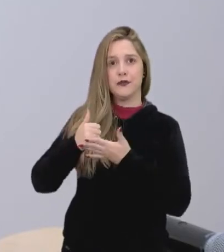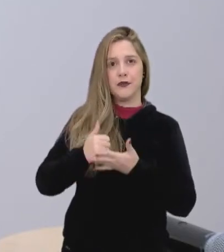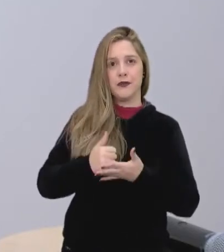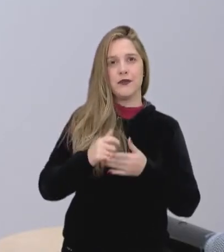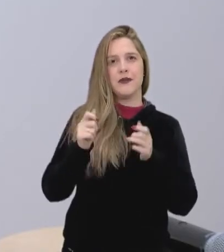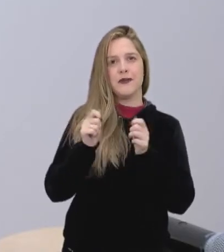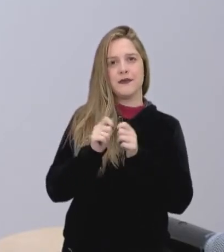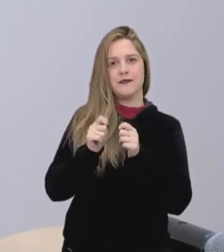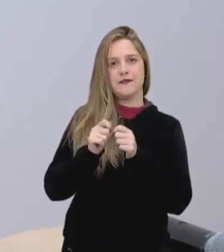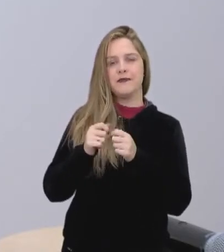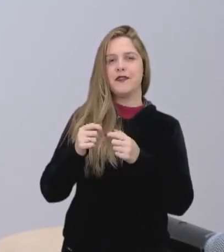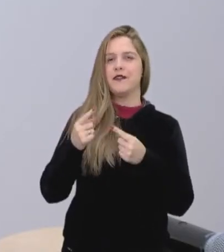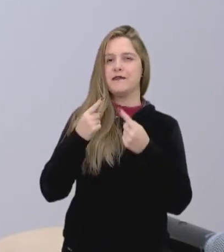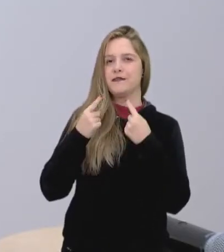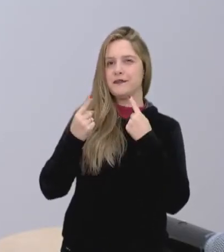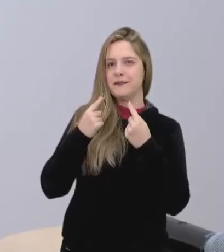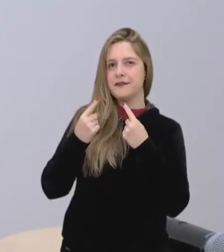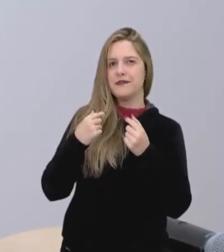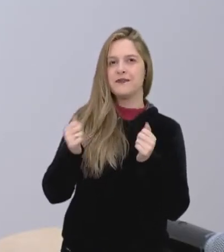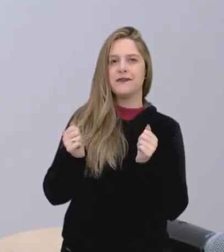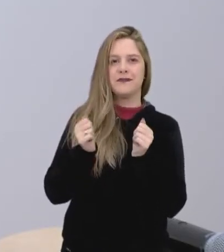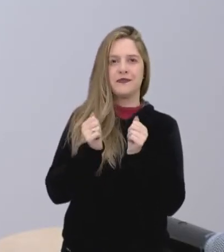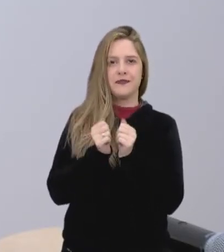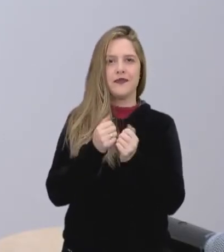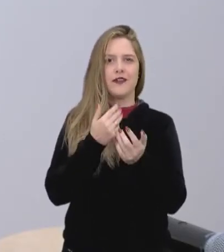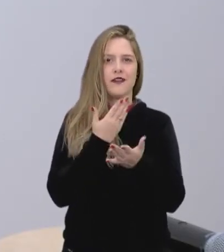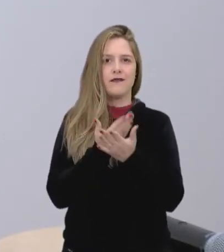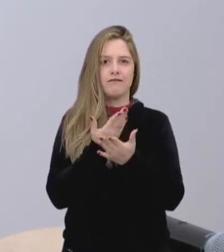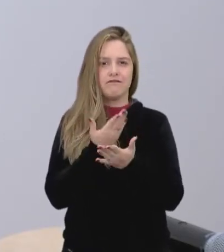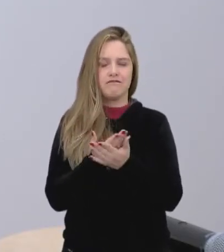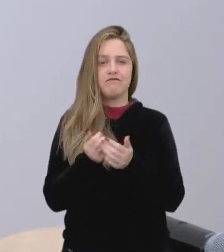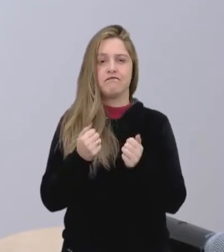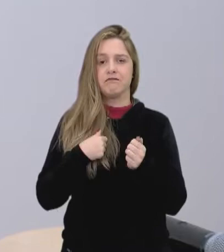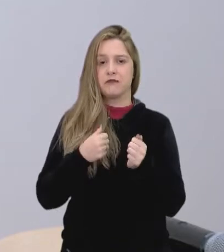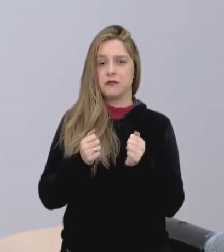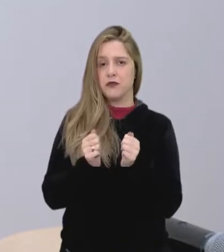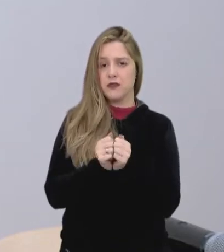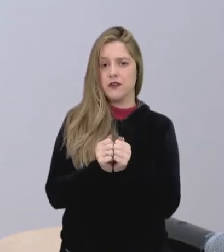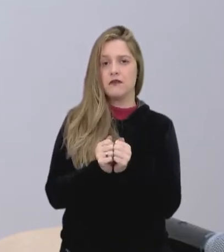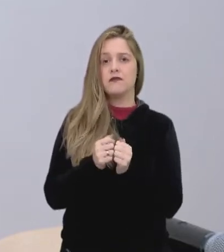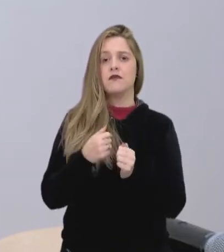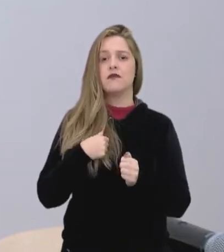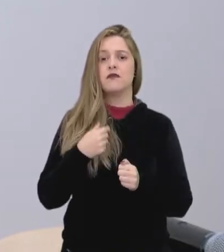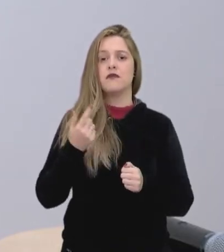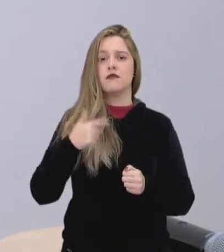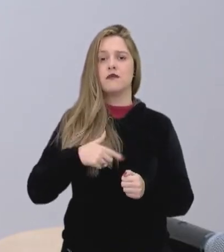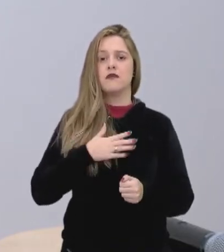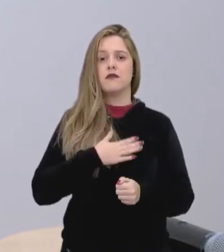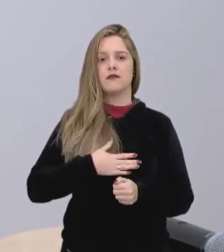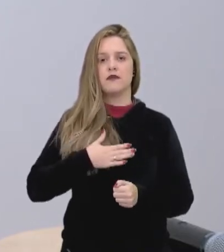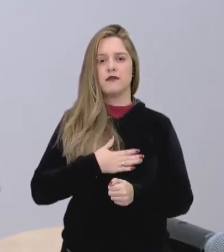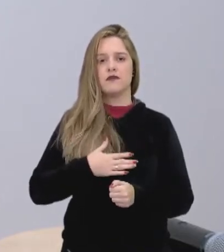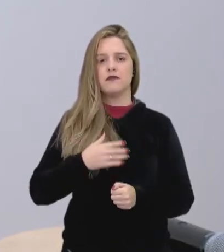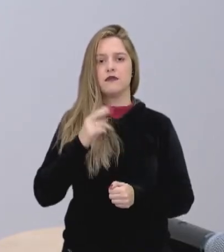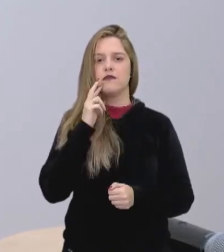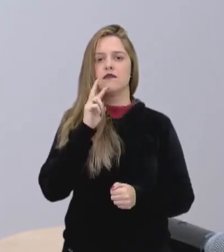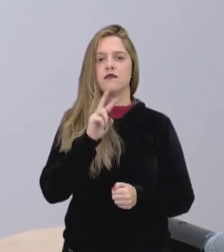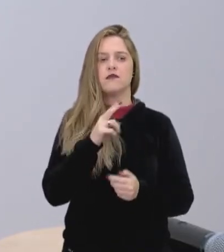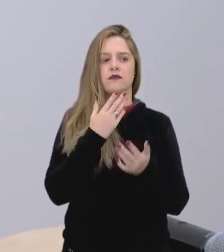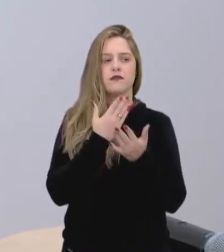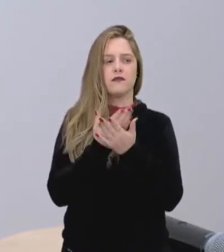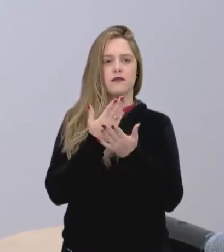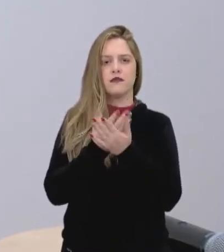fazer uma tabelinha copilotar a aula comigo, nada mais, nada menos. Olha que bacana, a gente vai misturar